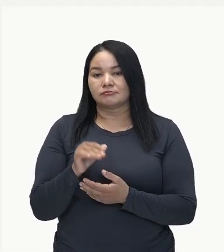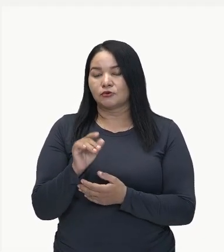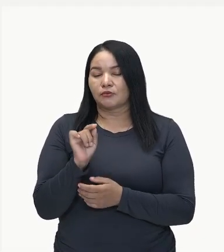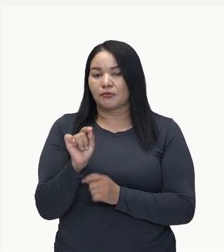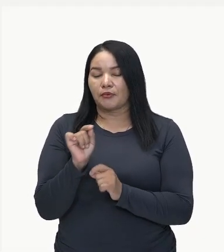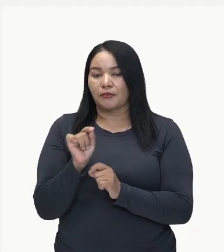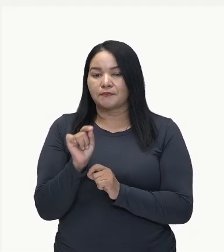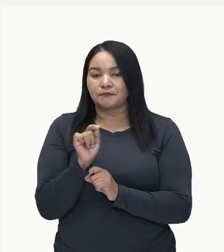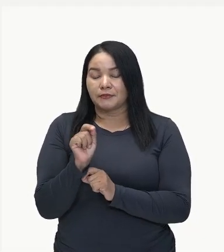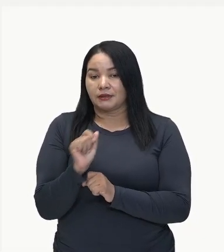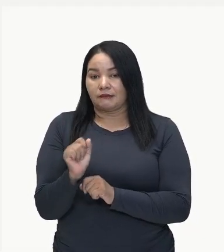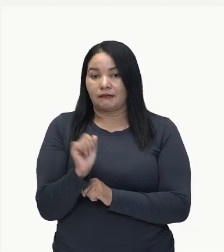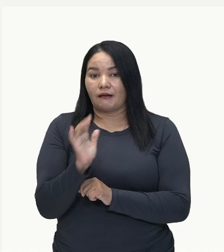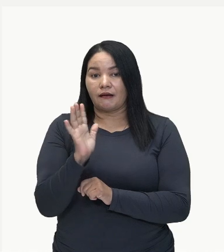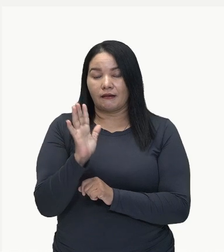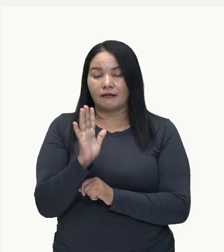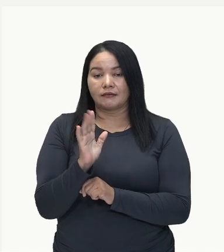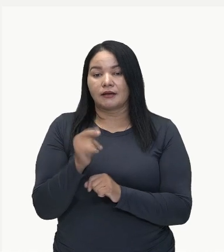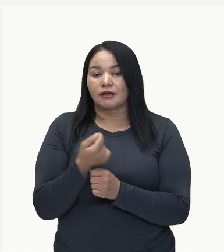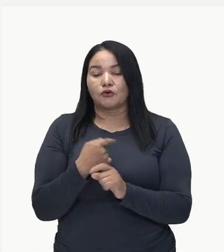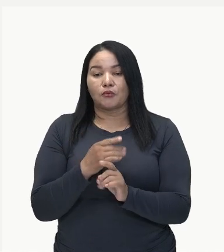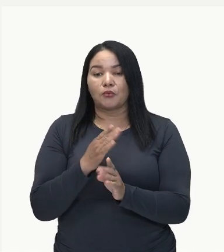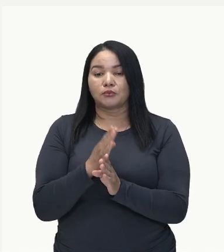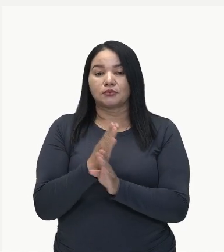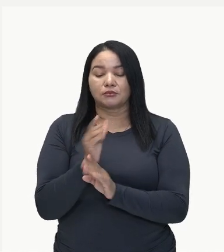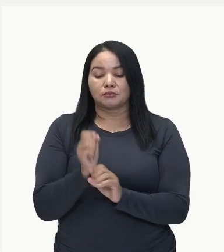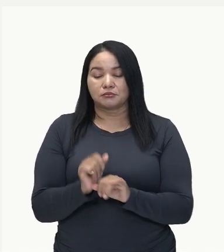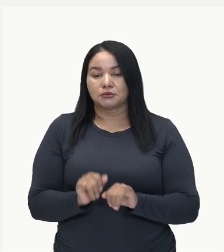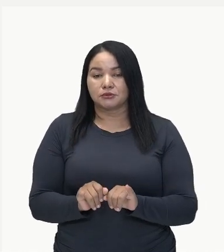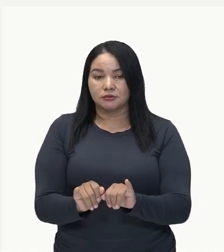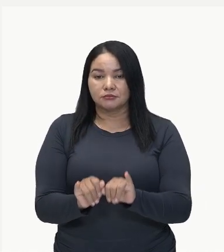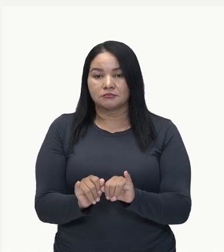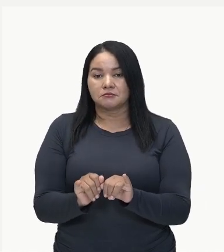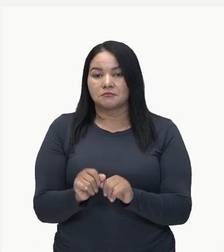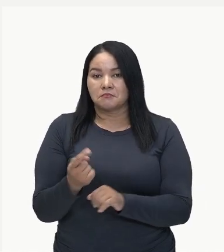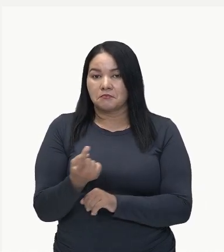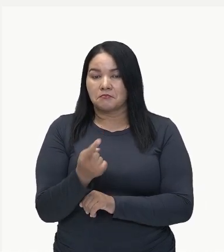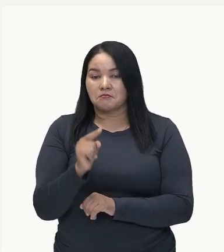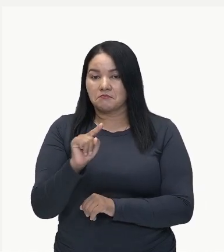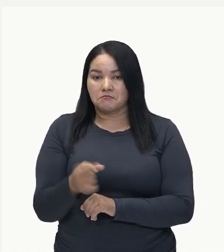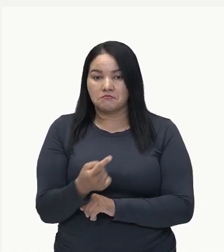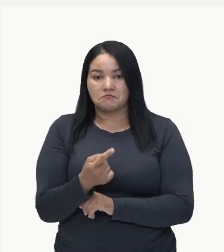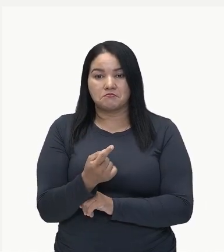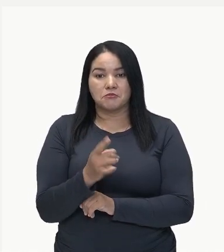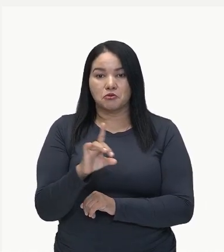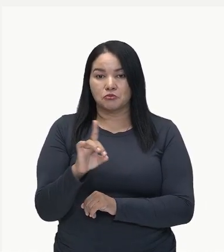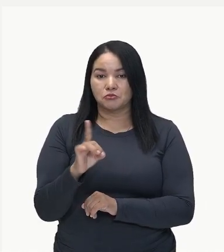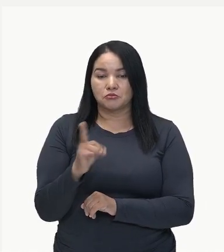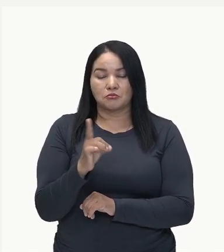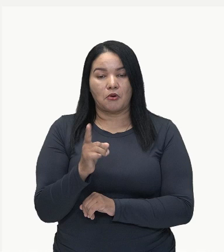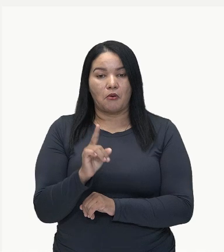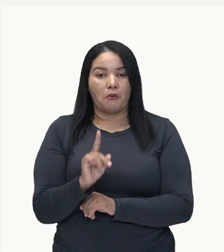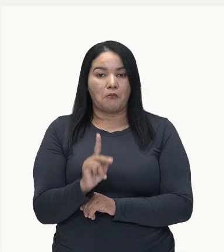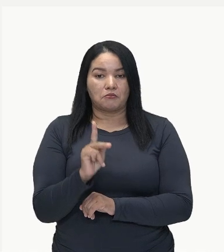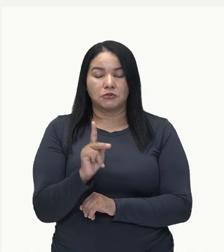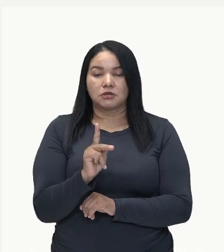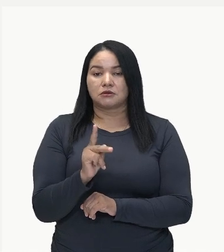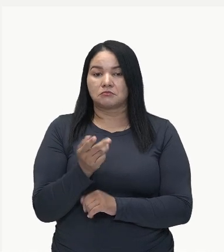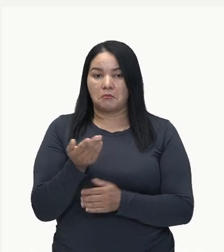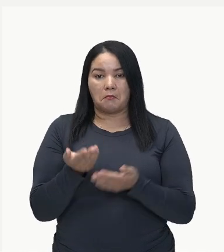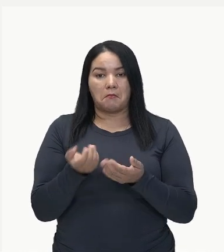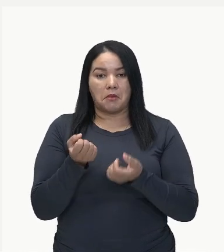Atualmente, ela pode ser encontrada em valores de até mil dólares o quilo. Então, é uma carne